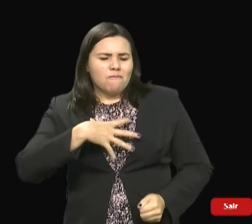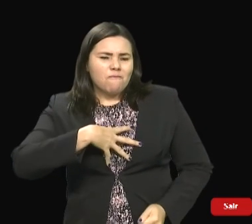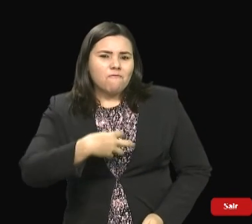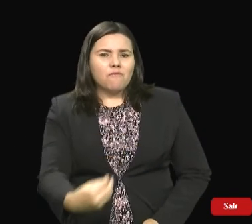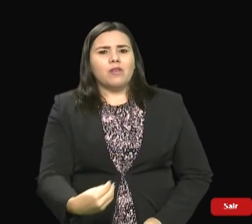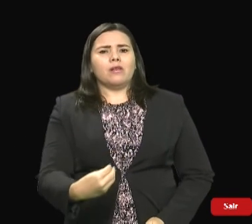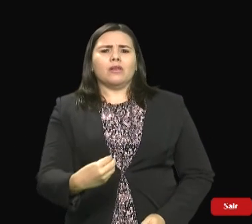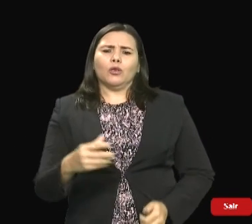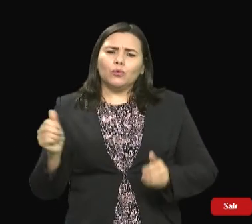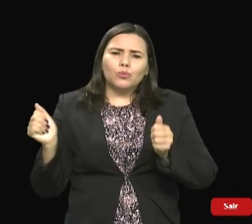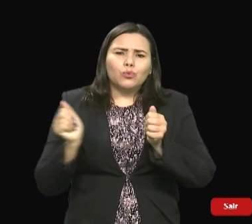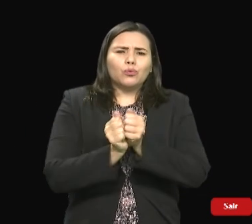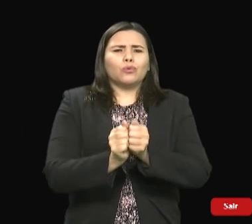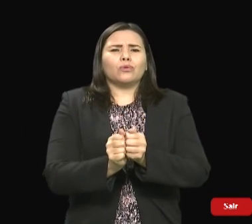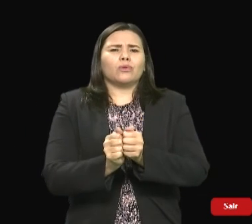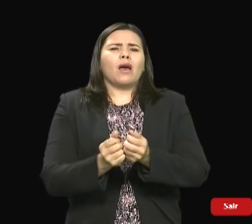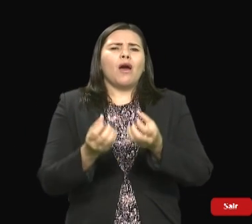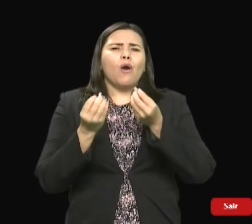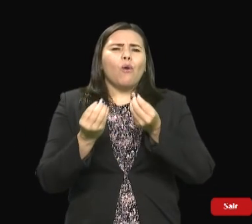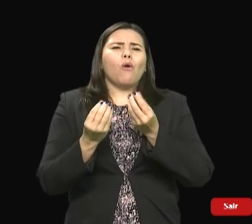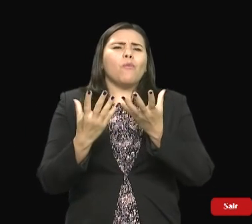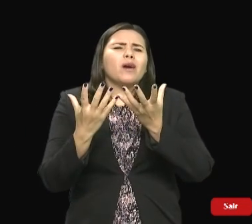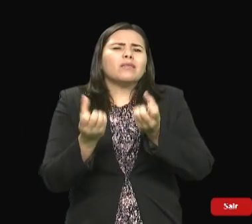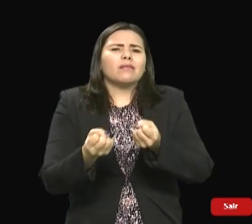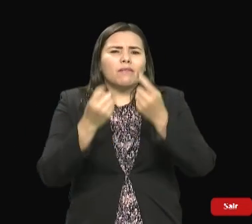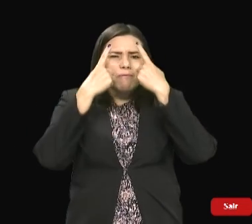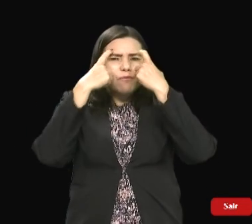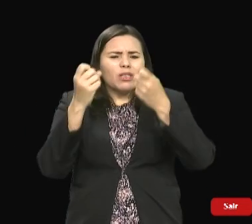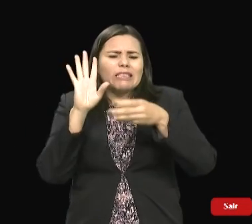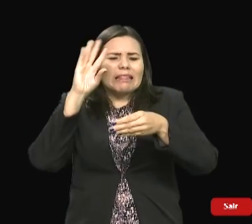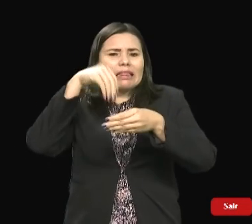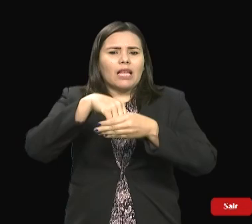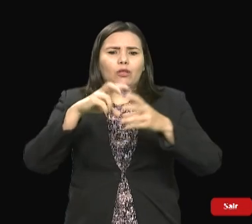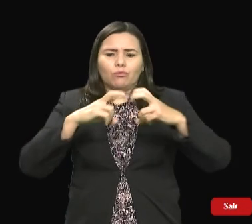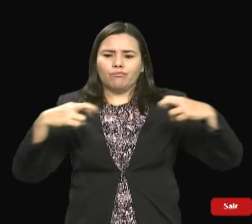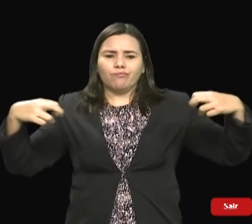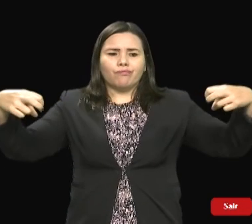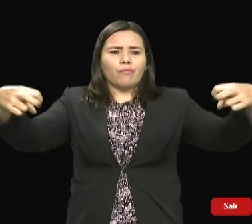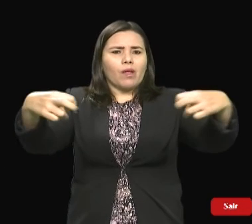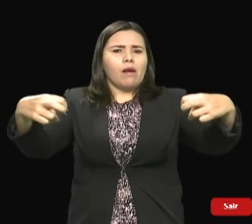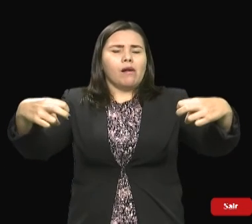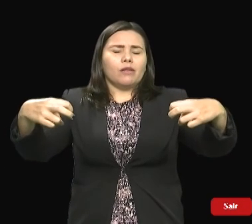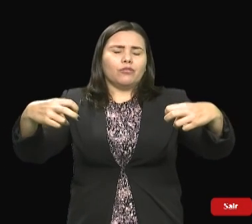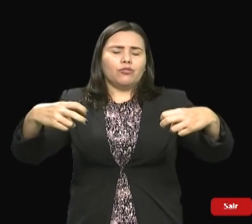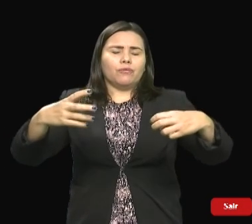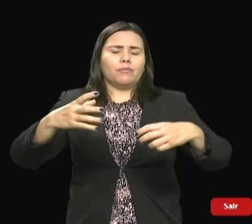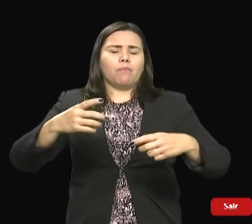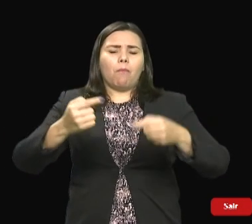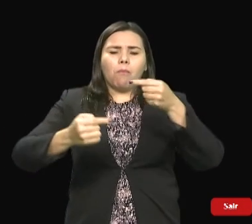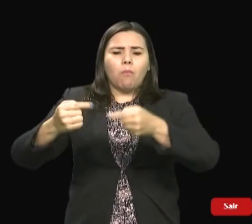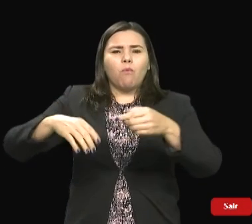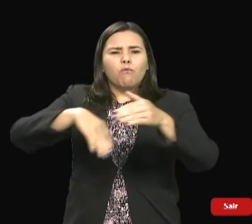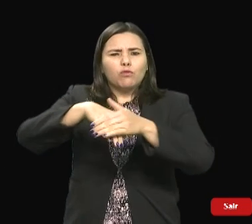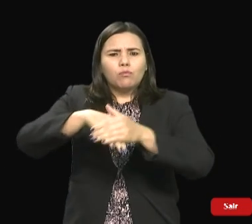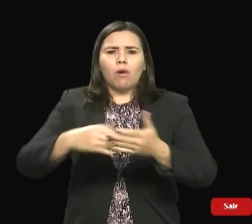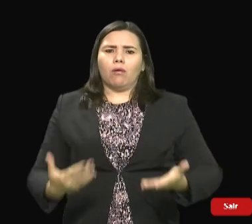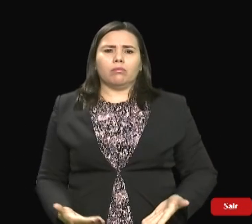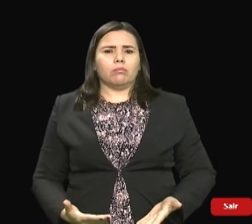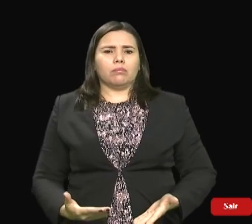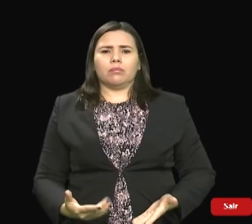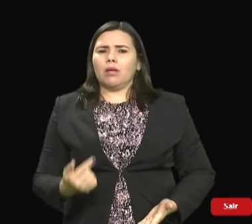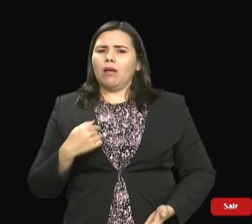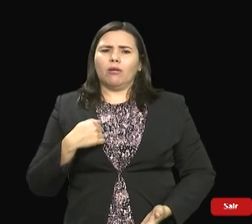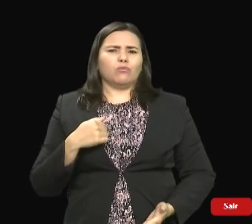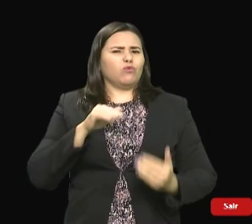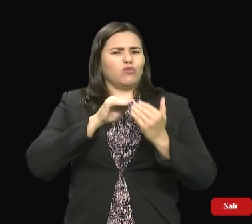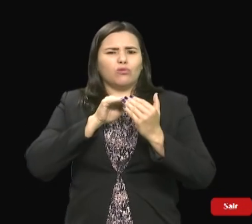aceitar uma situação como essa. Fica meu repúdio a todos que se comportaram como marginais ontem. As minhas